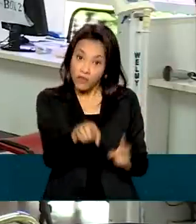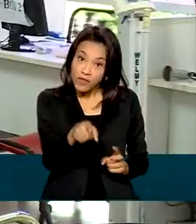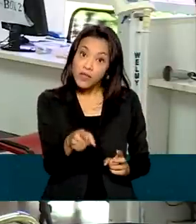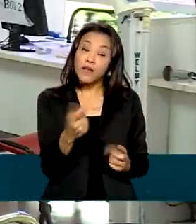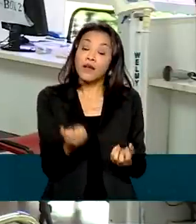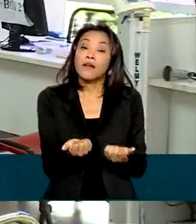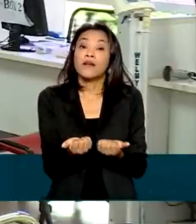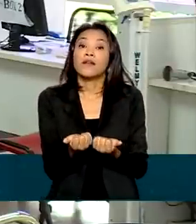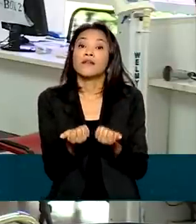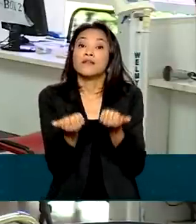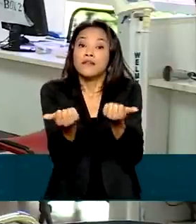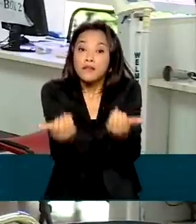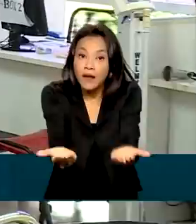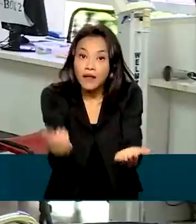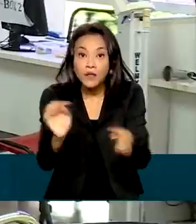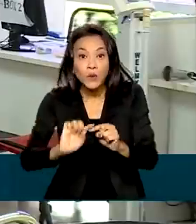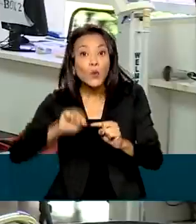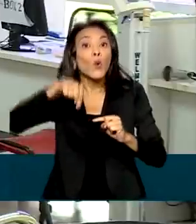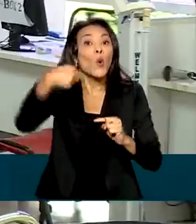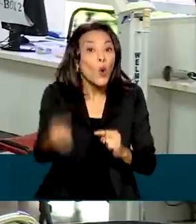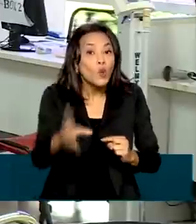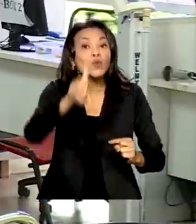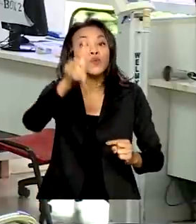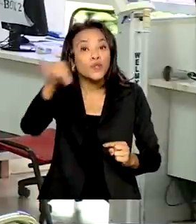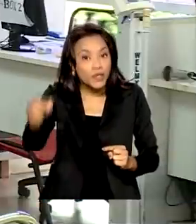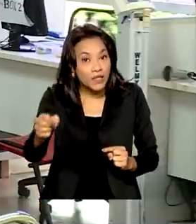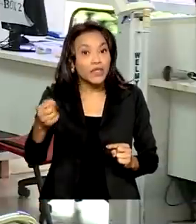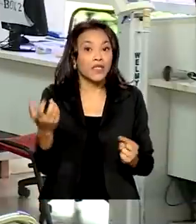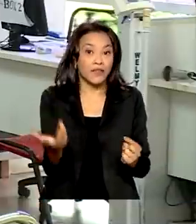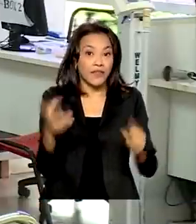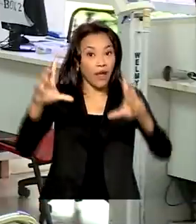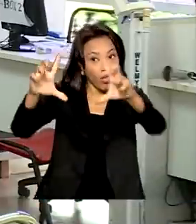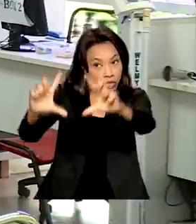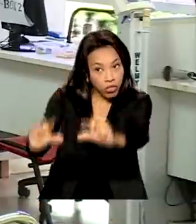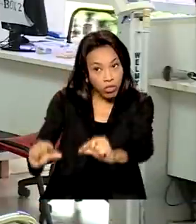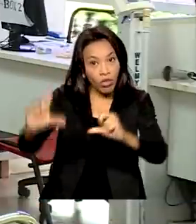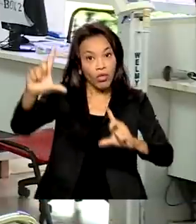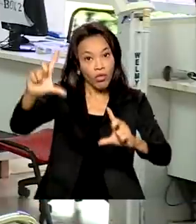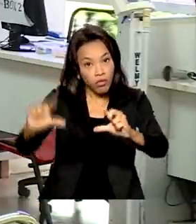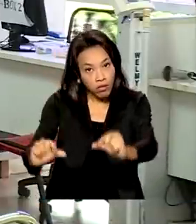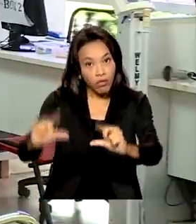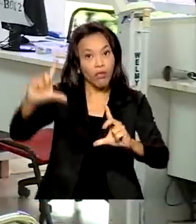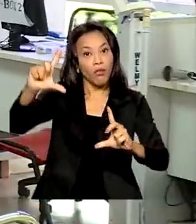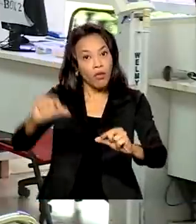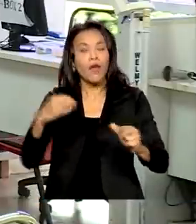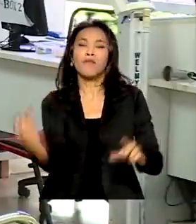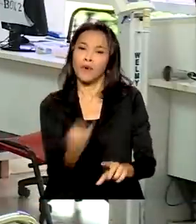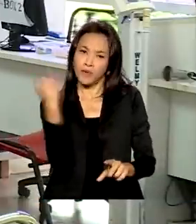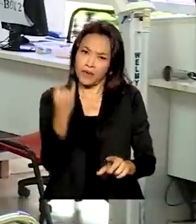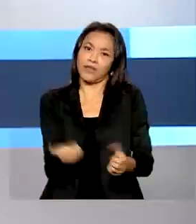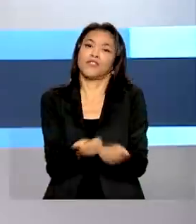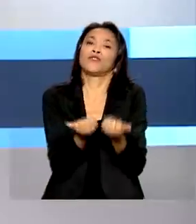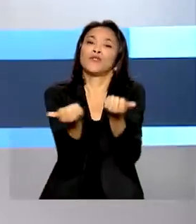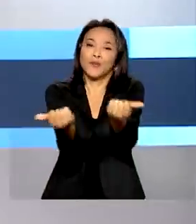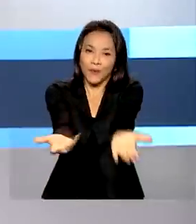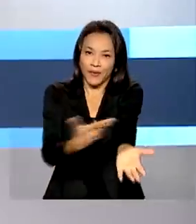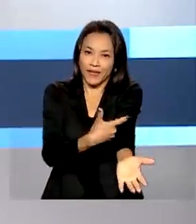recuperar, no outro dia ele já está crítico, né? Então, é importante para poder salvar vidas.